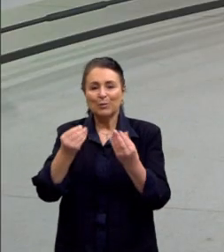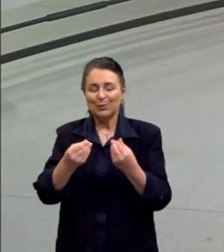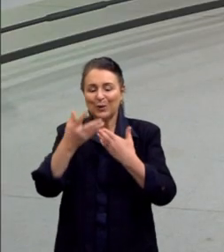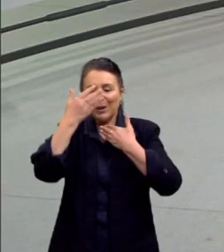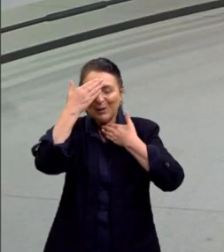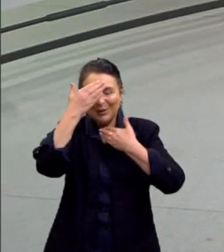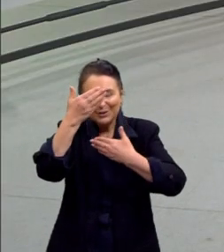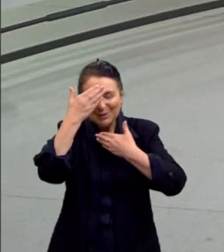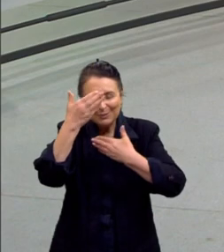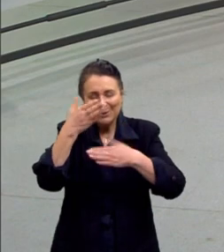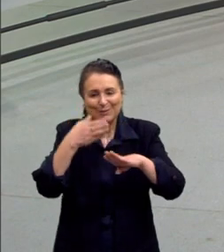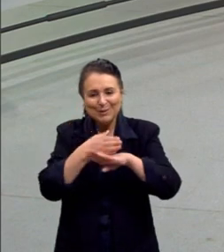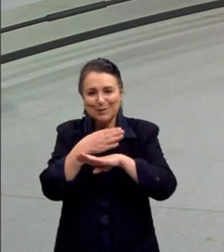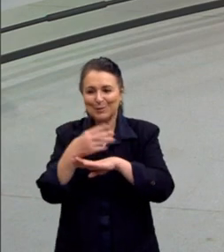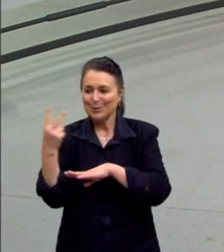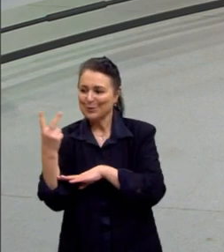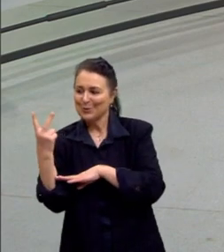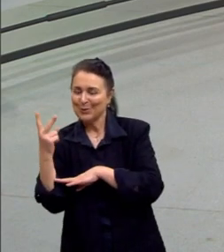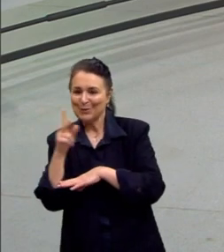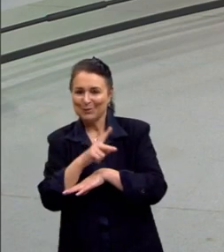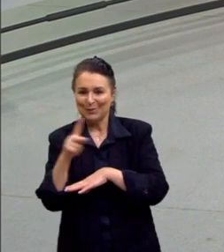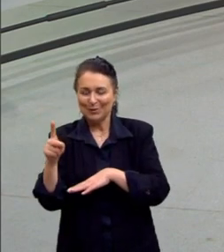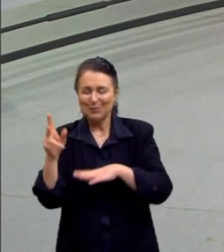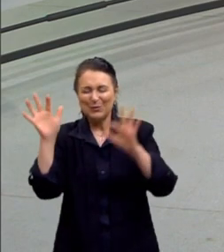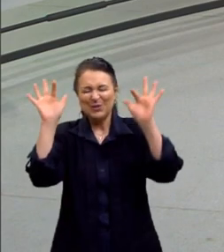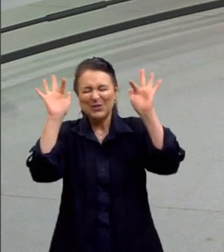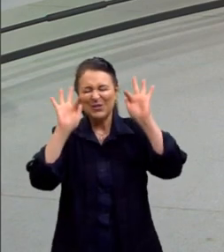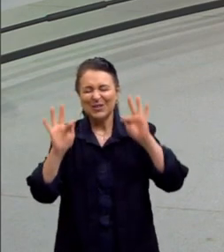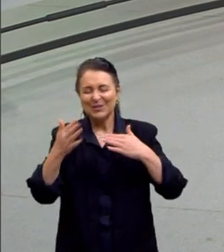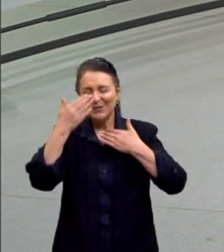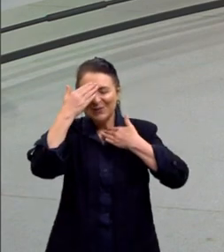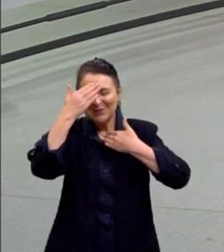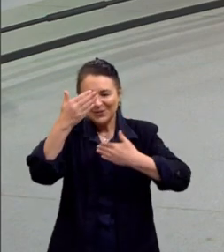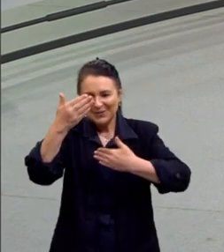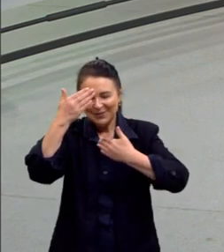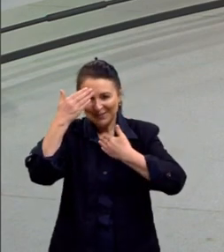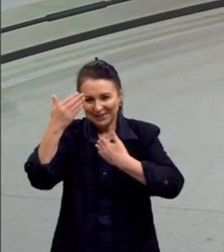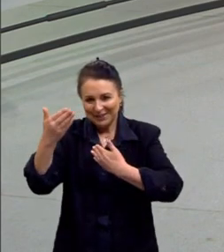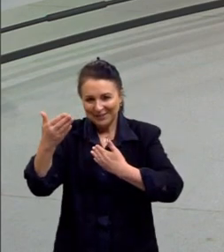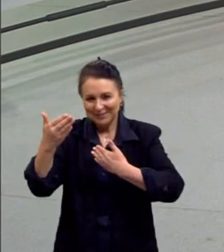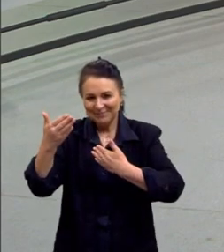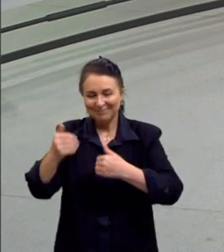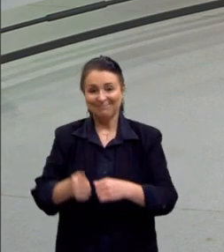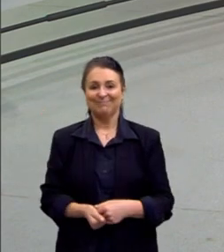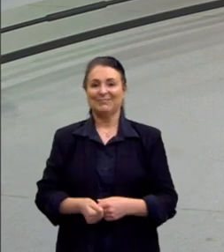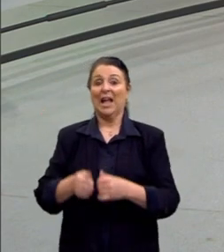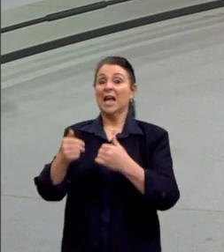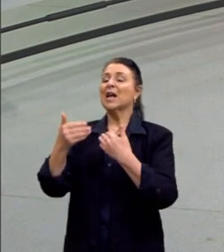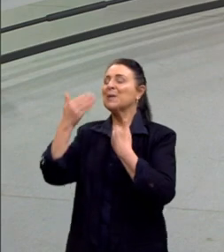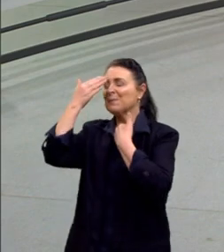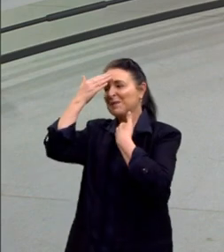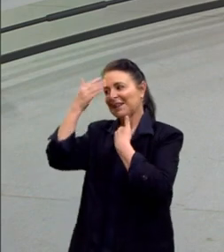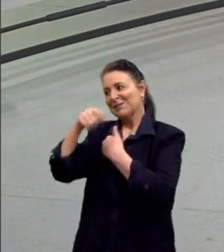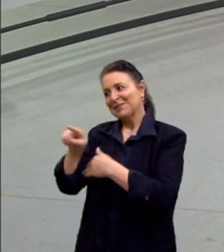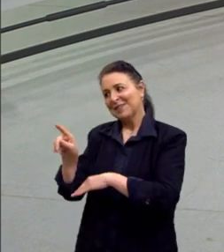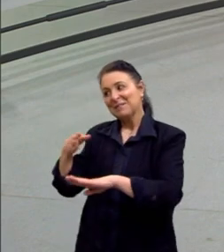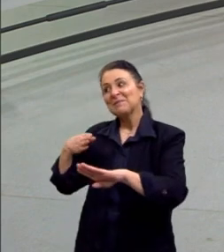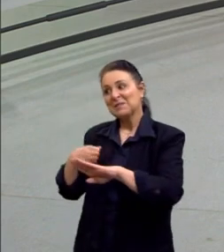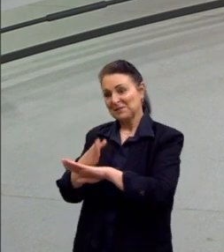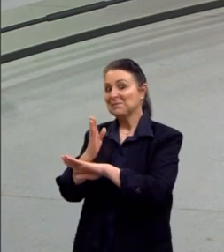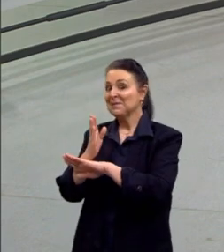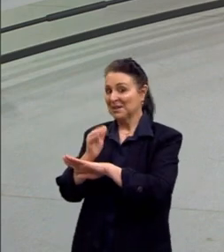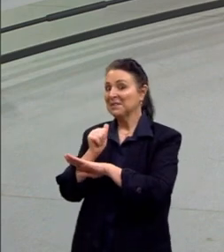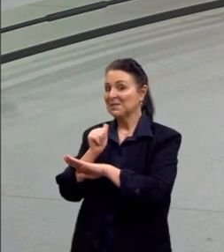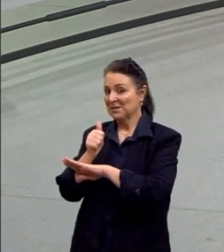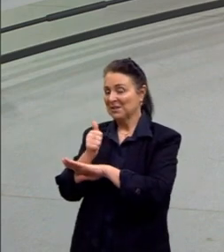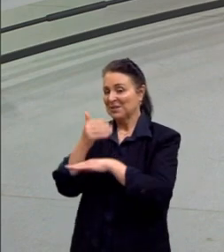agradecer muito a participação de vocês, fiquei muito feliz, muito obrigado. Obrigada a você e partiu passar, né?